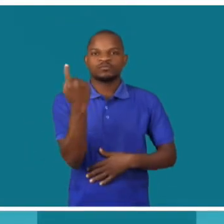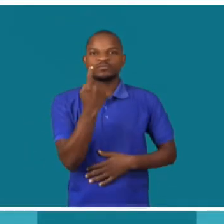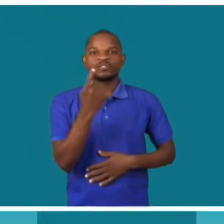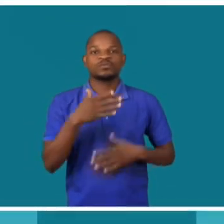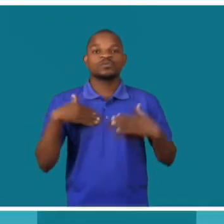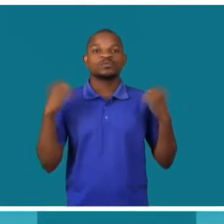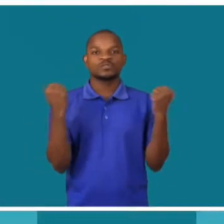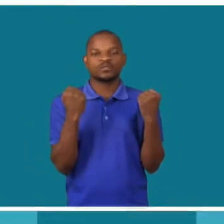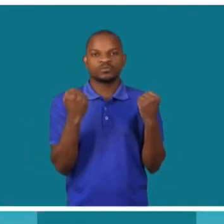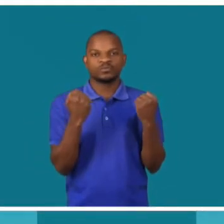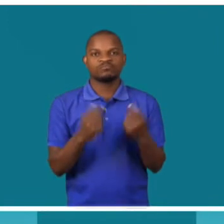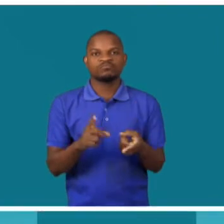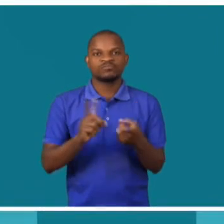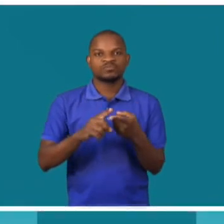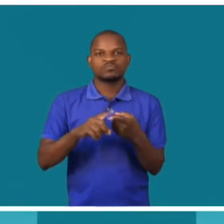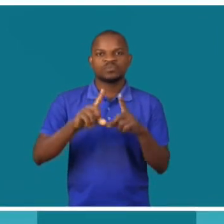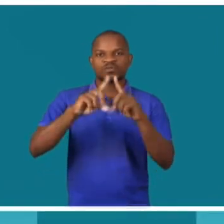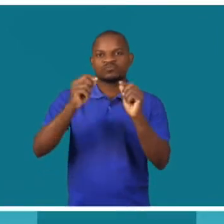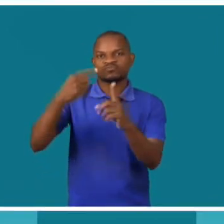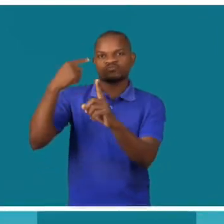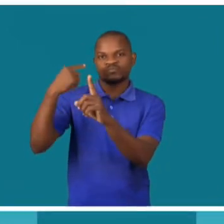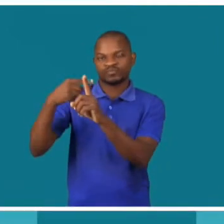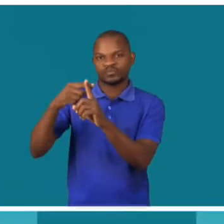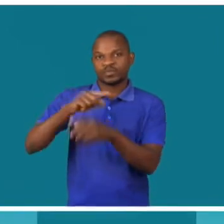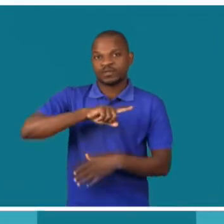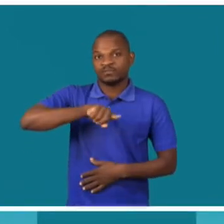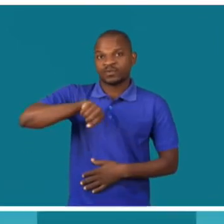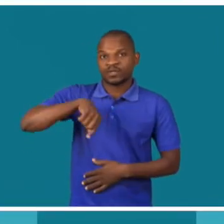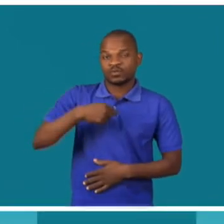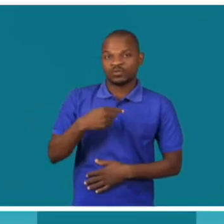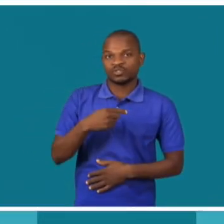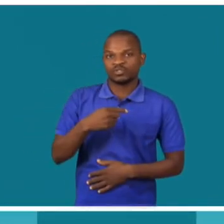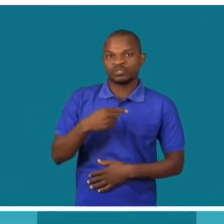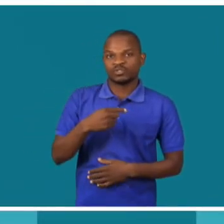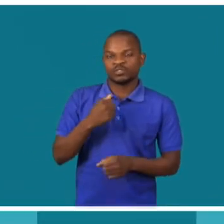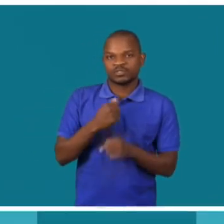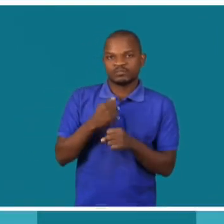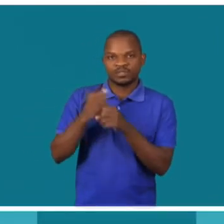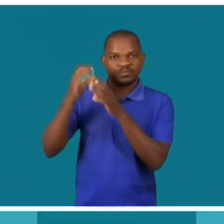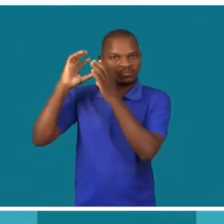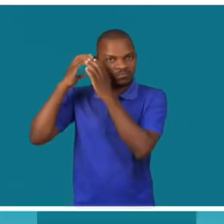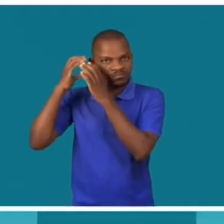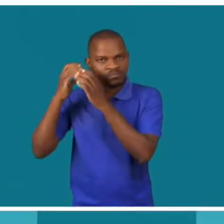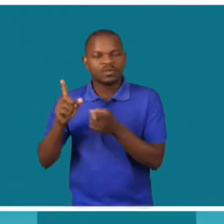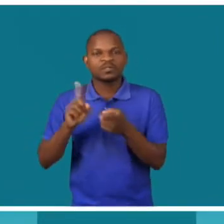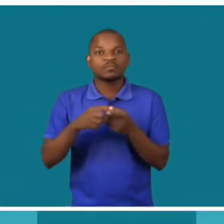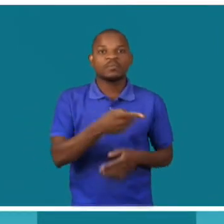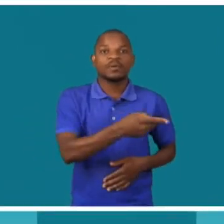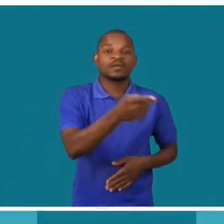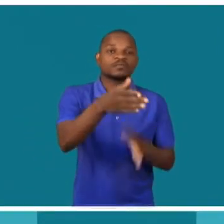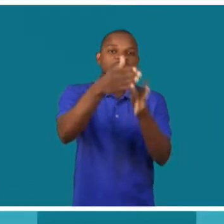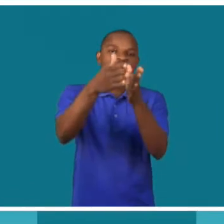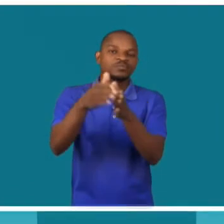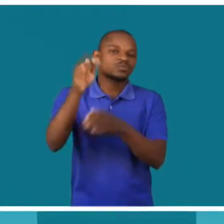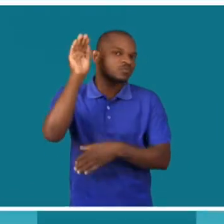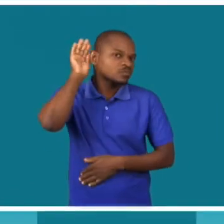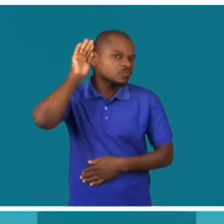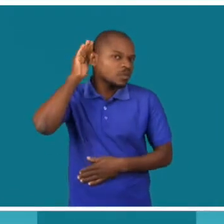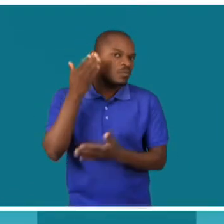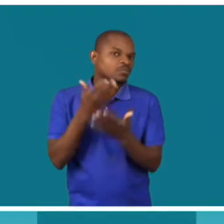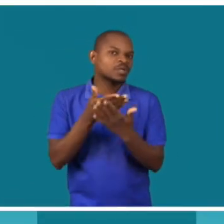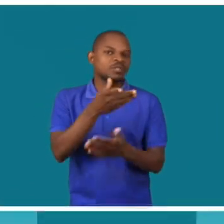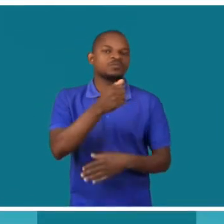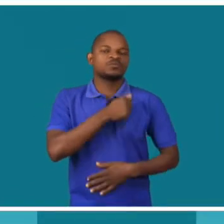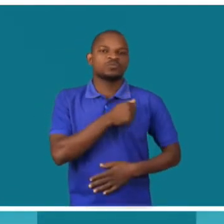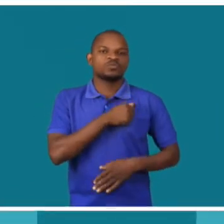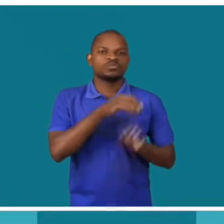cuidar um bocado mais da sua saúde. Mais valia para nós, primeiro como rádio, e mais valia para os ouvintes